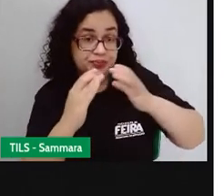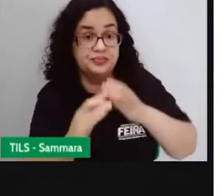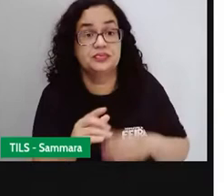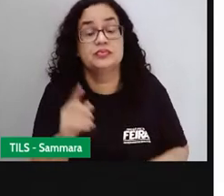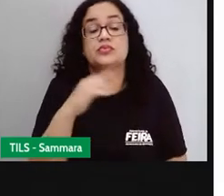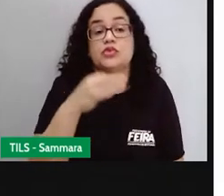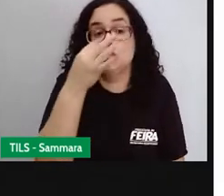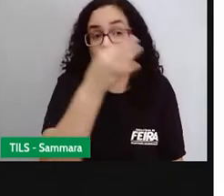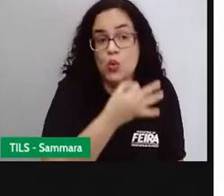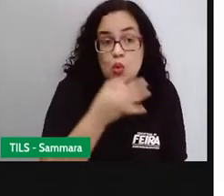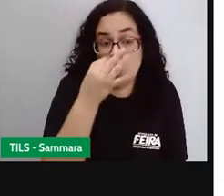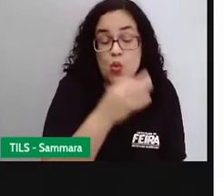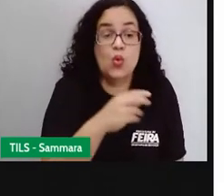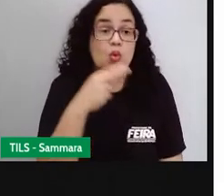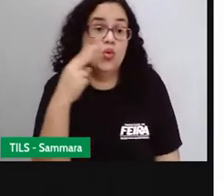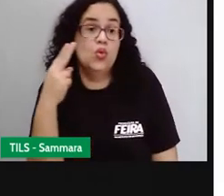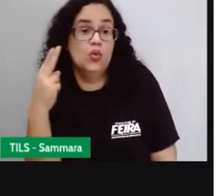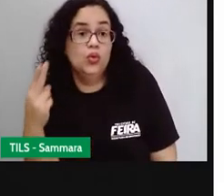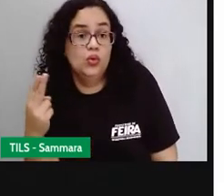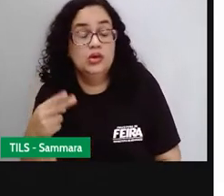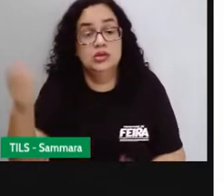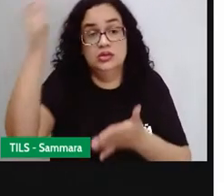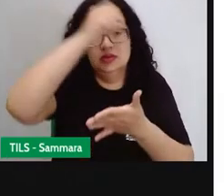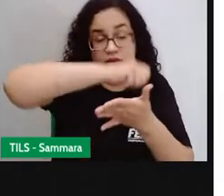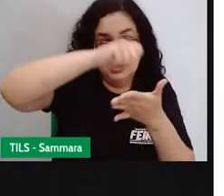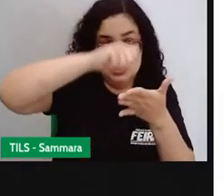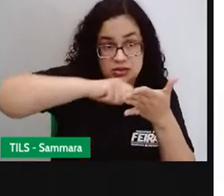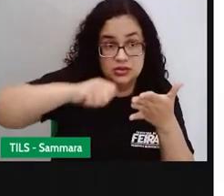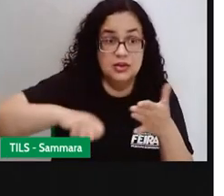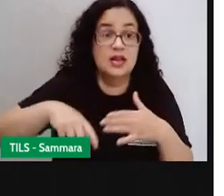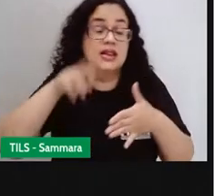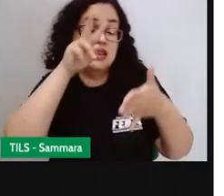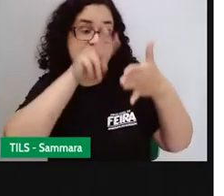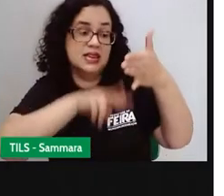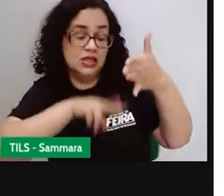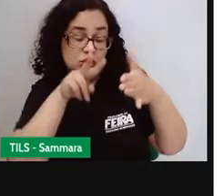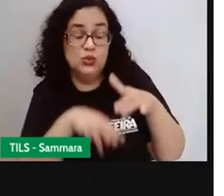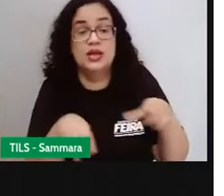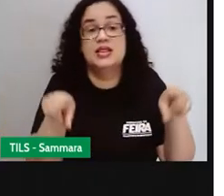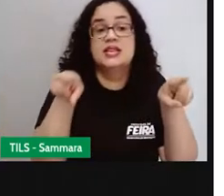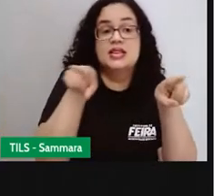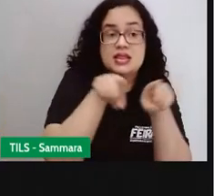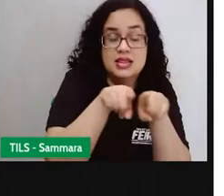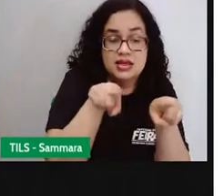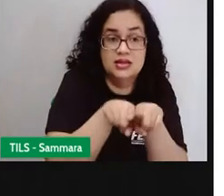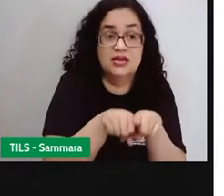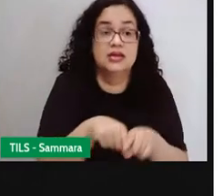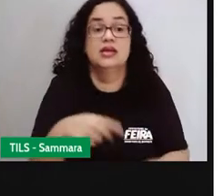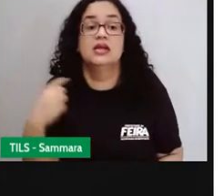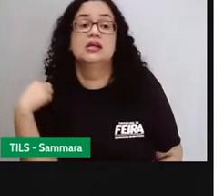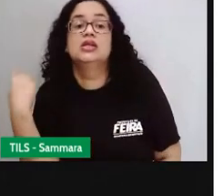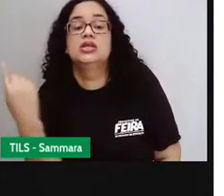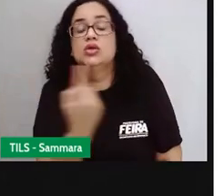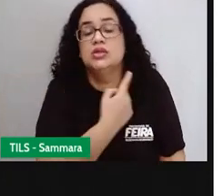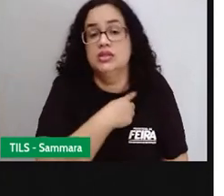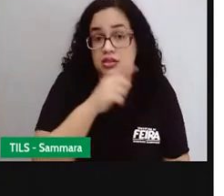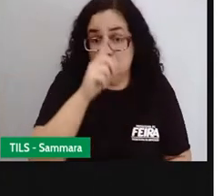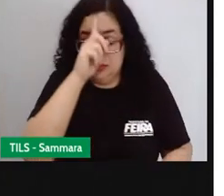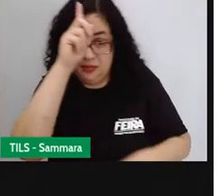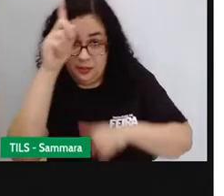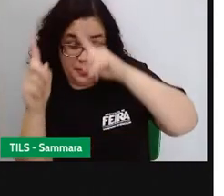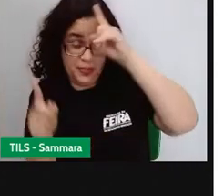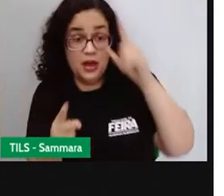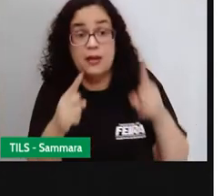oralmente ou seja através da escrita. A leitura também proporciona aí o aumento da nossa criatividade,